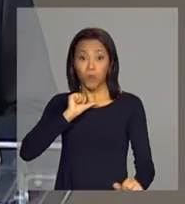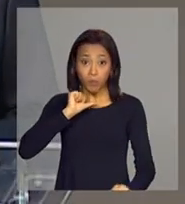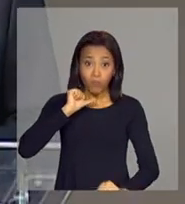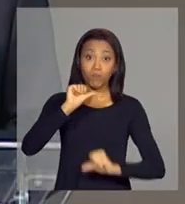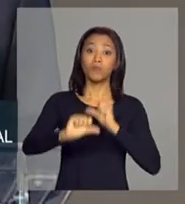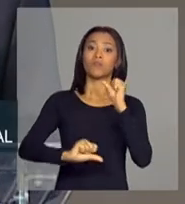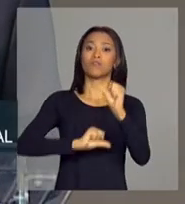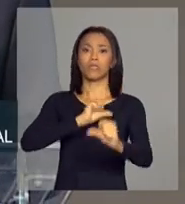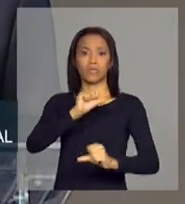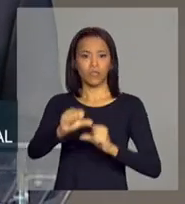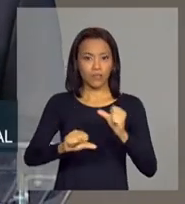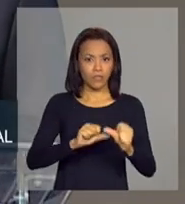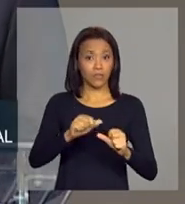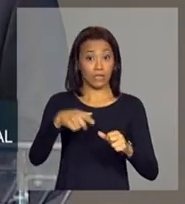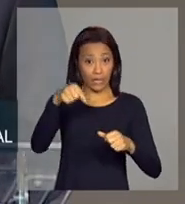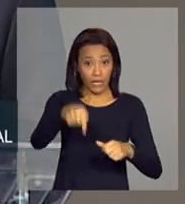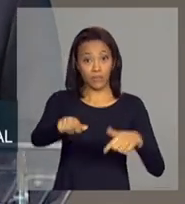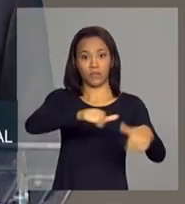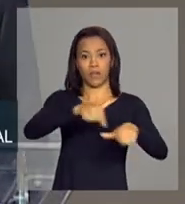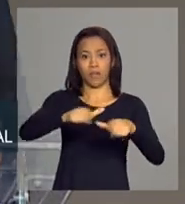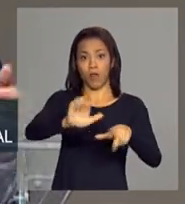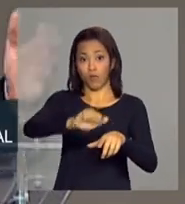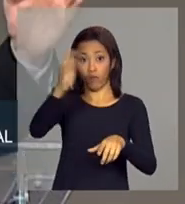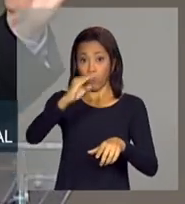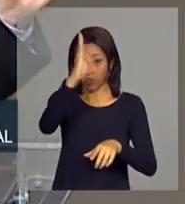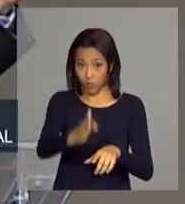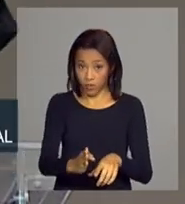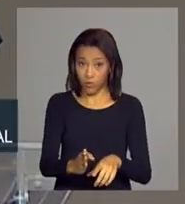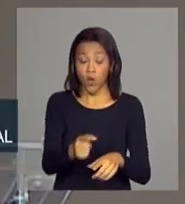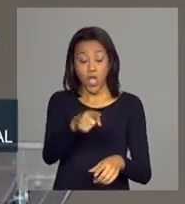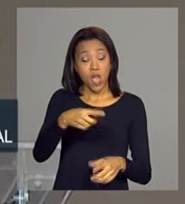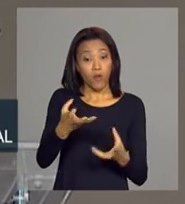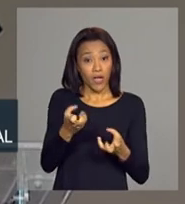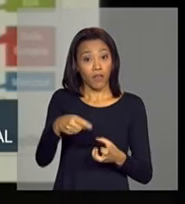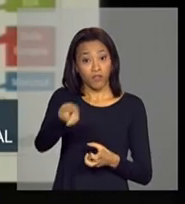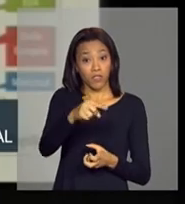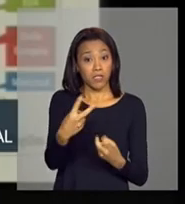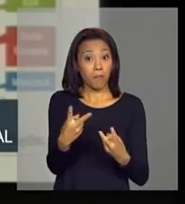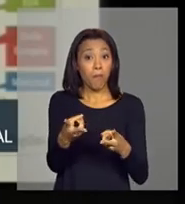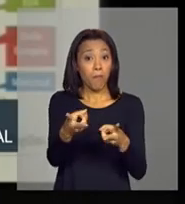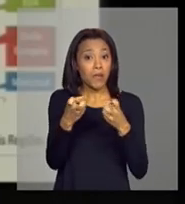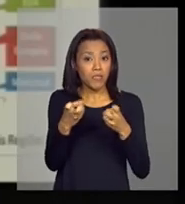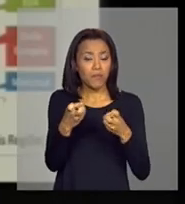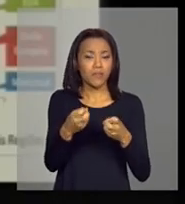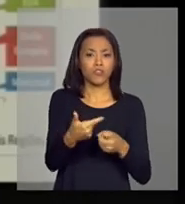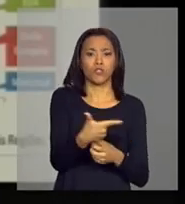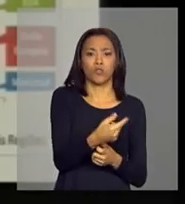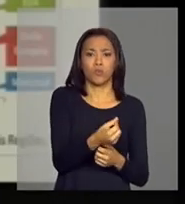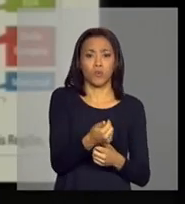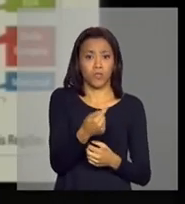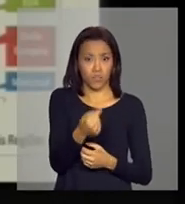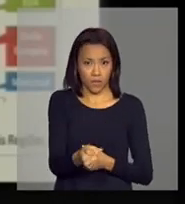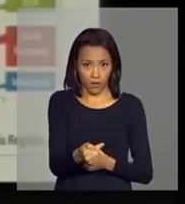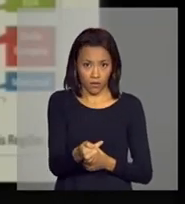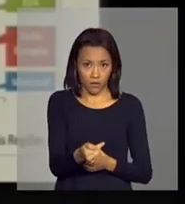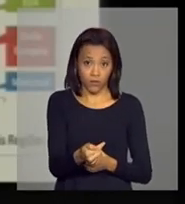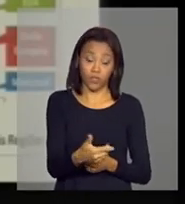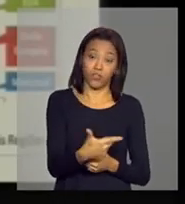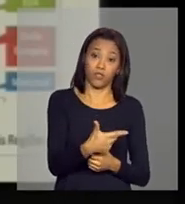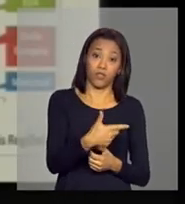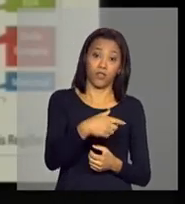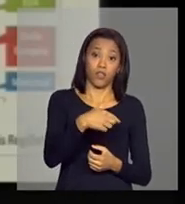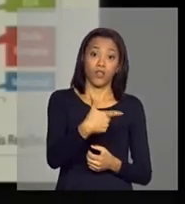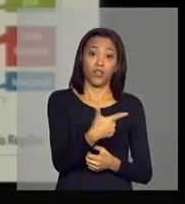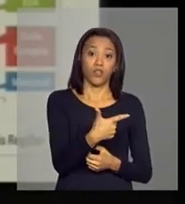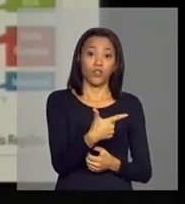da dinâmica internacional. internacional. Então, eu queria que os senhores notassem aqui que de 2007, de 97 a